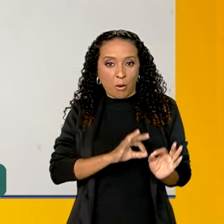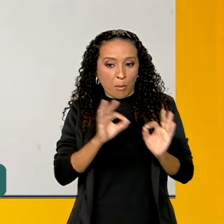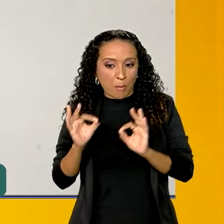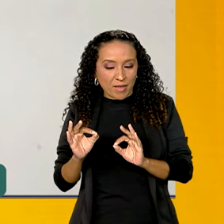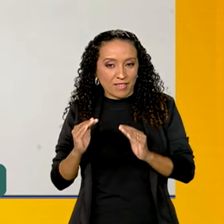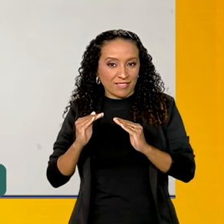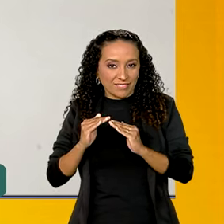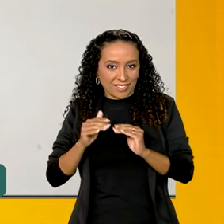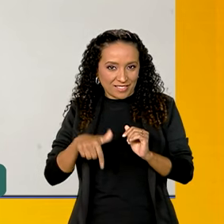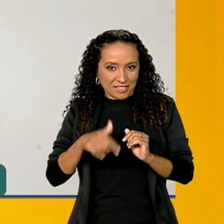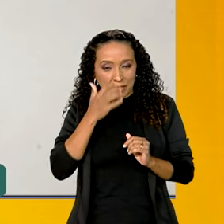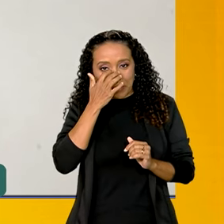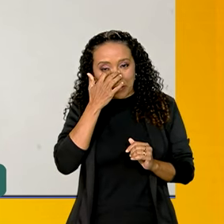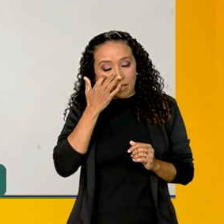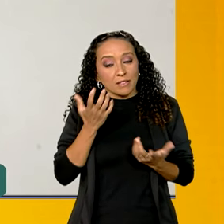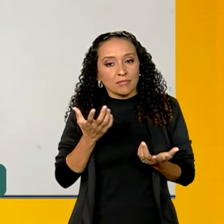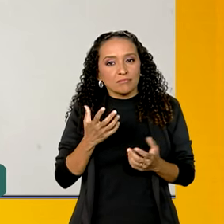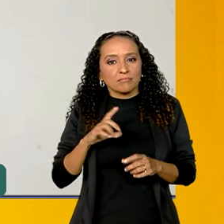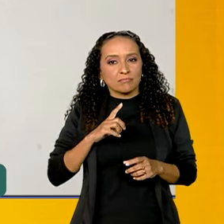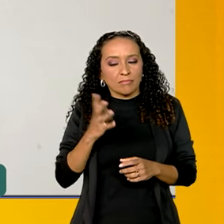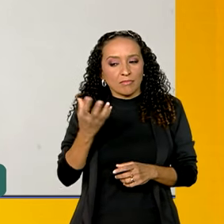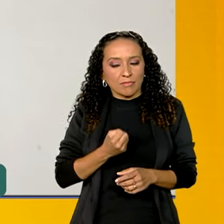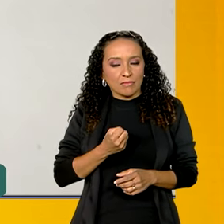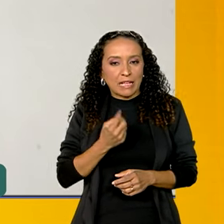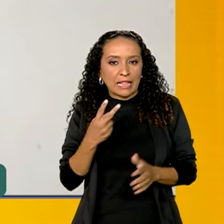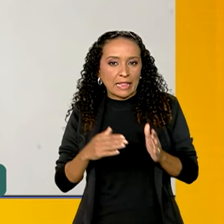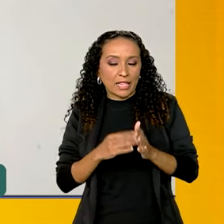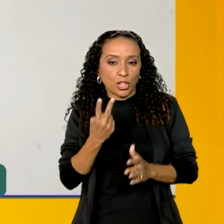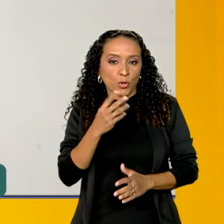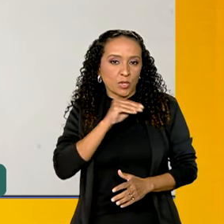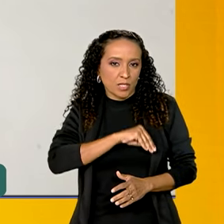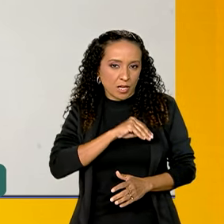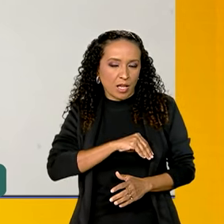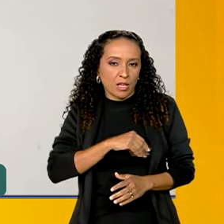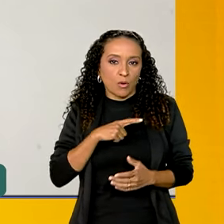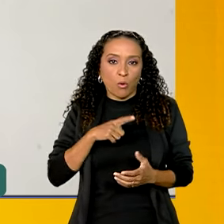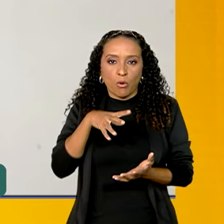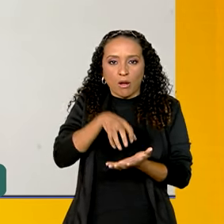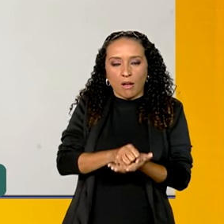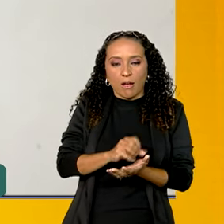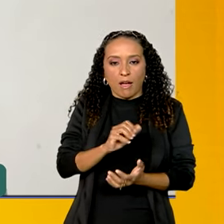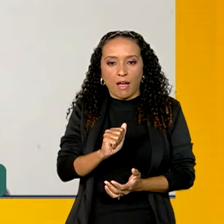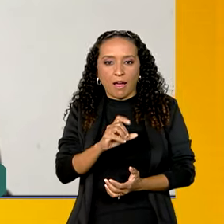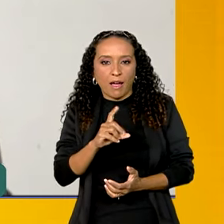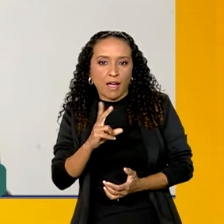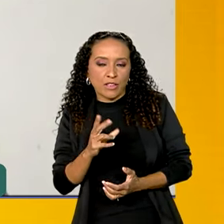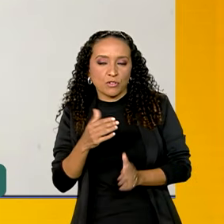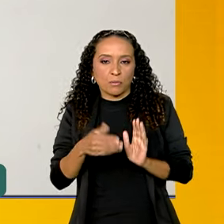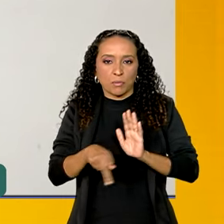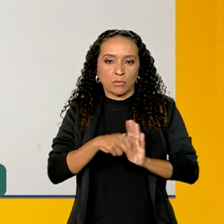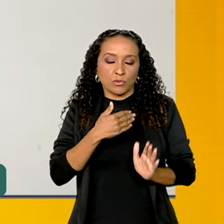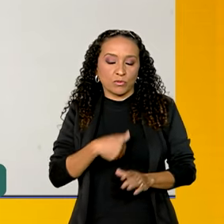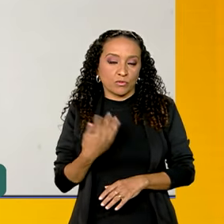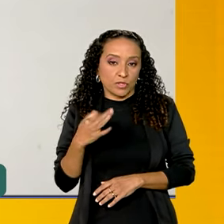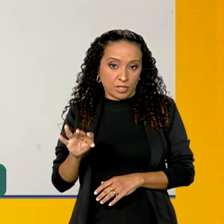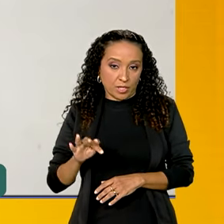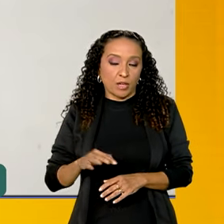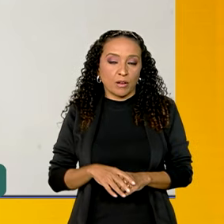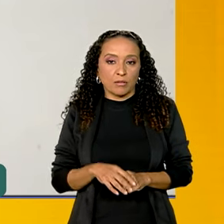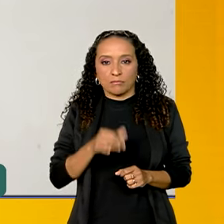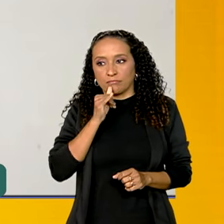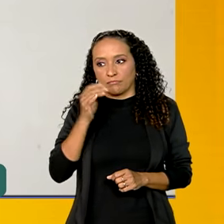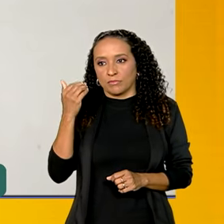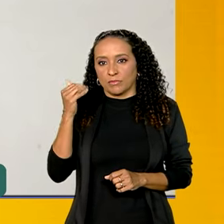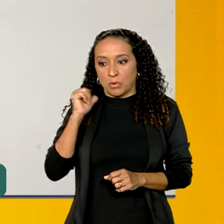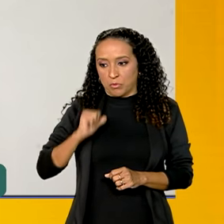a gente de casa, que ganha até dois salários mínimos, ou está no cadastro único do governo federal, que é beneficiário, por exemplo, do Bolsa